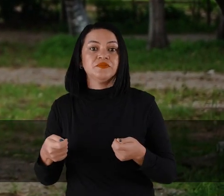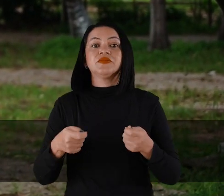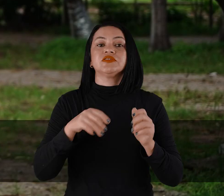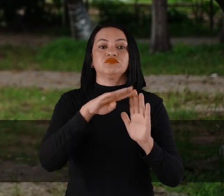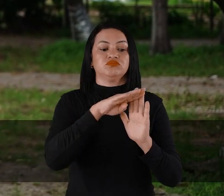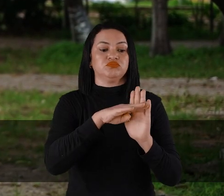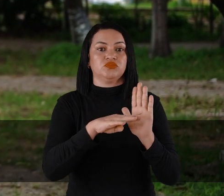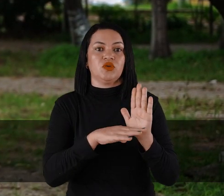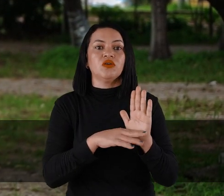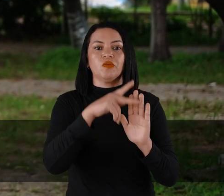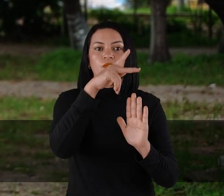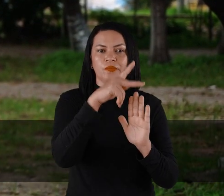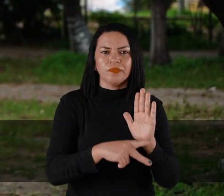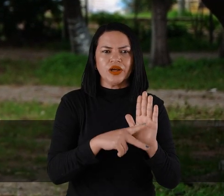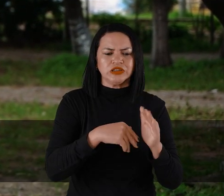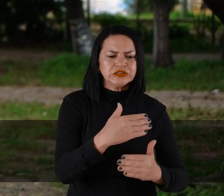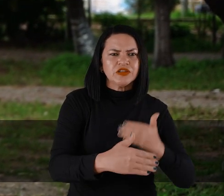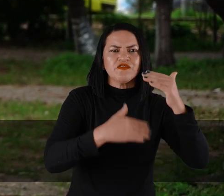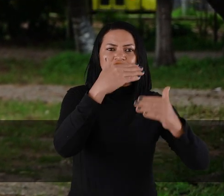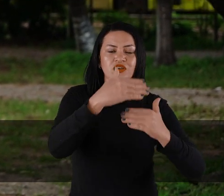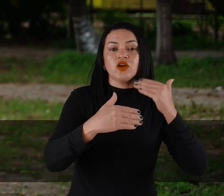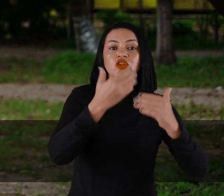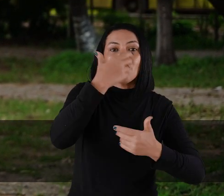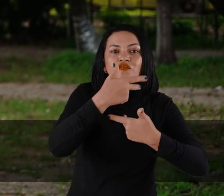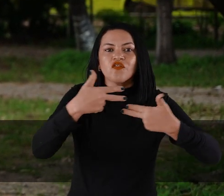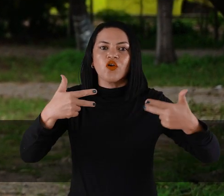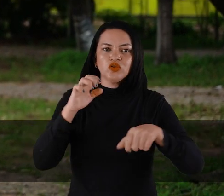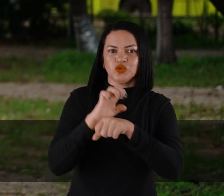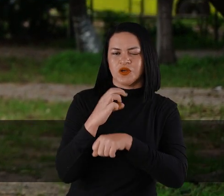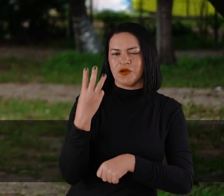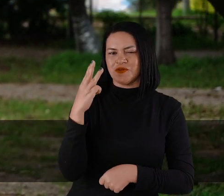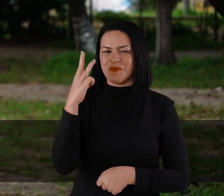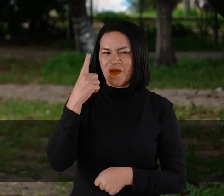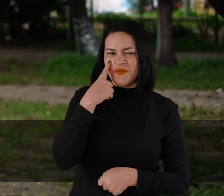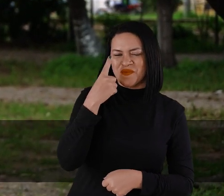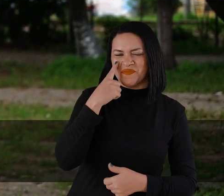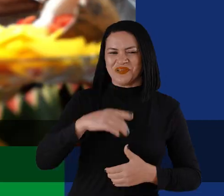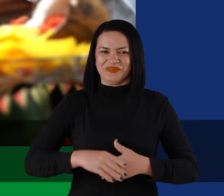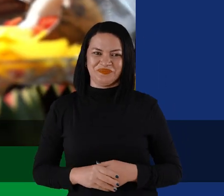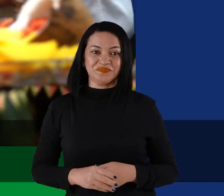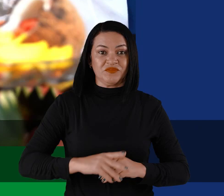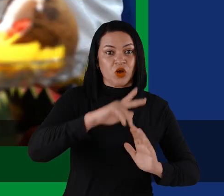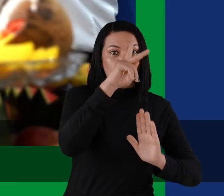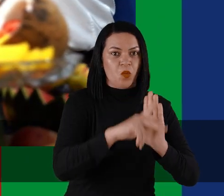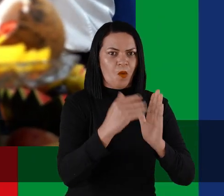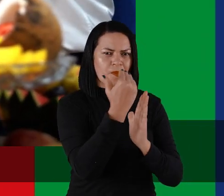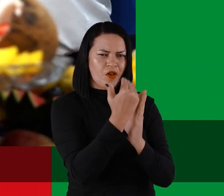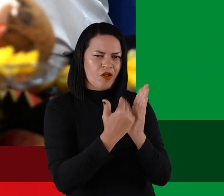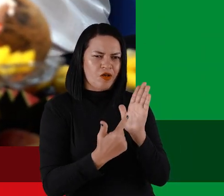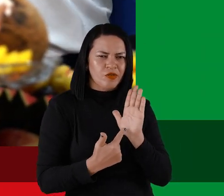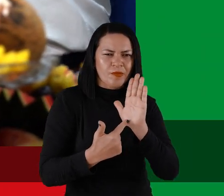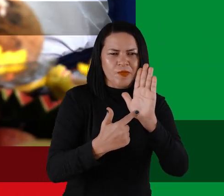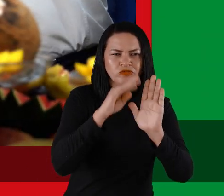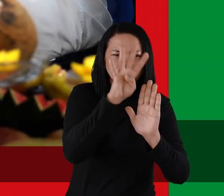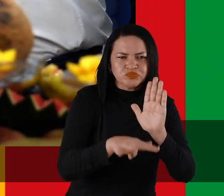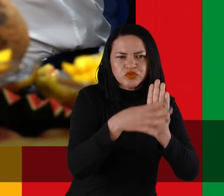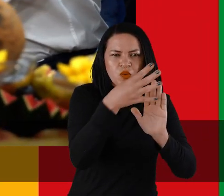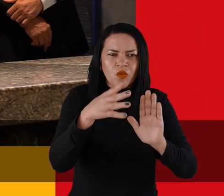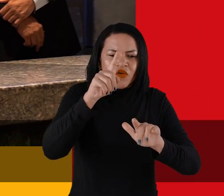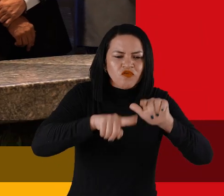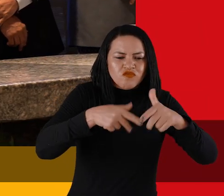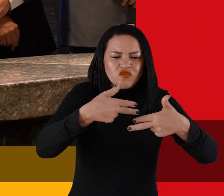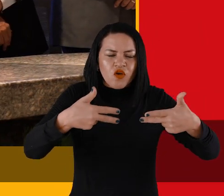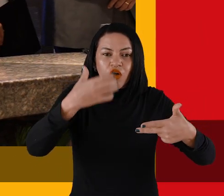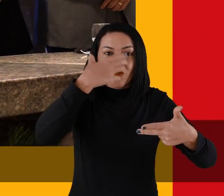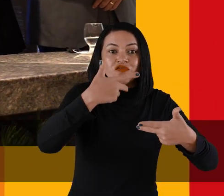rolou o lançamento do Plano de Desenvolvimento da Fruticultura do Estado do Maranhão. Confere! O plano apresenta um panorama da produção de